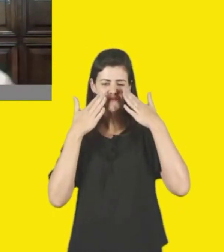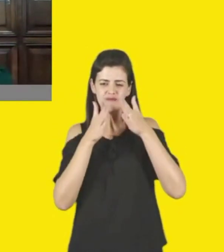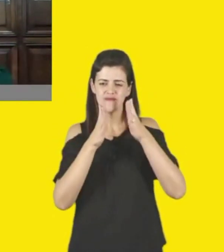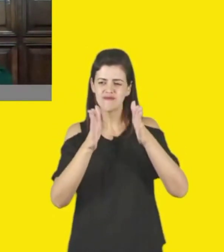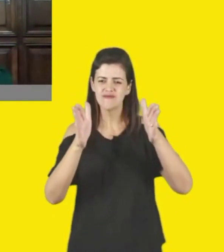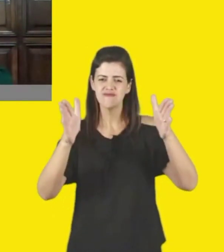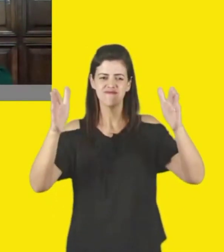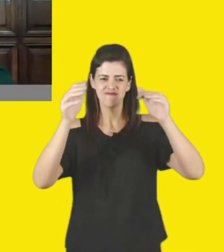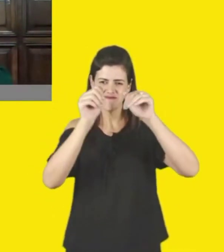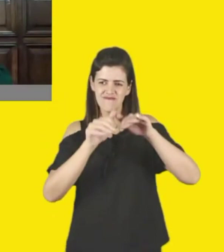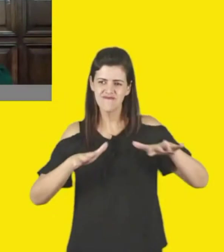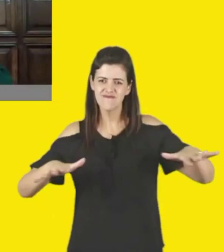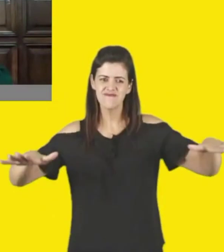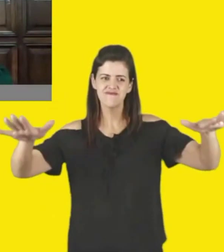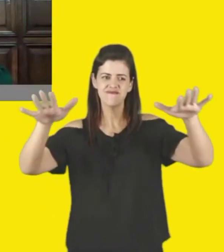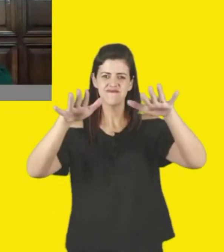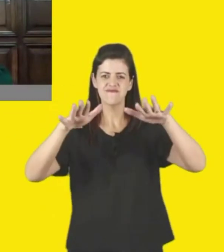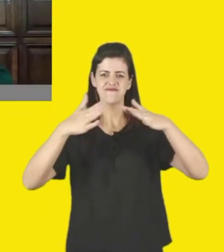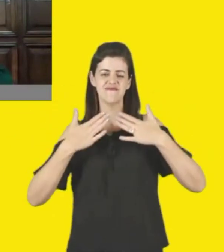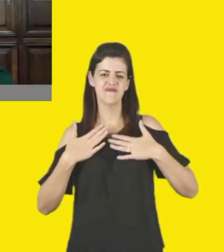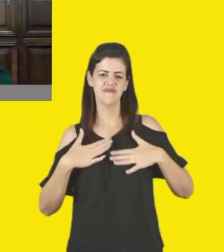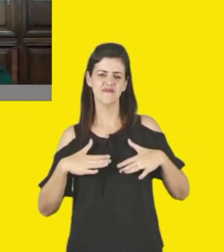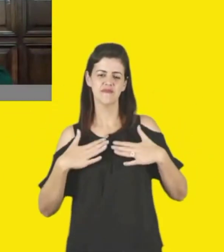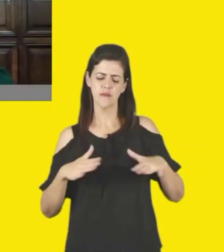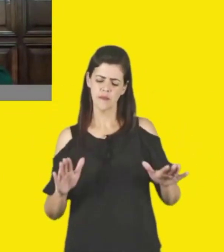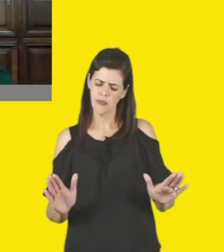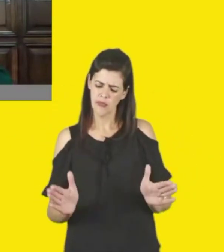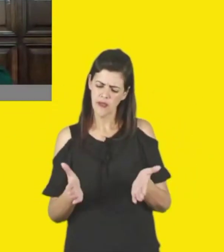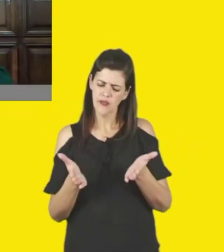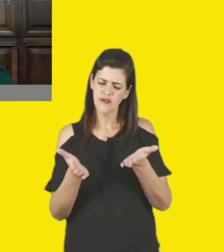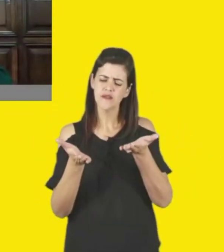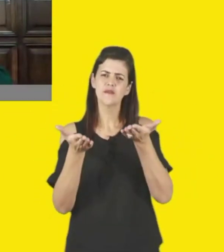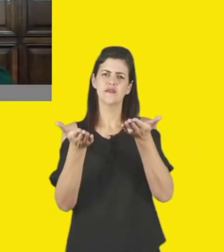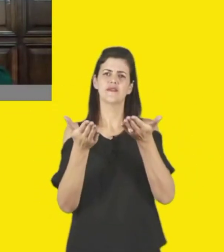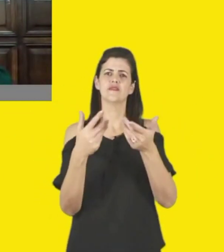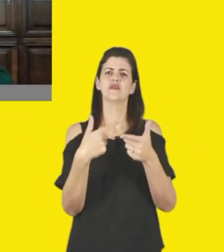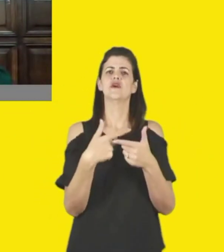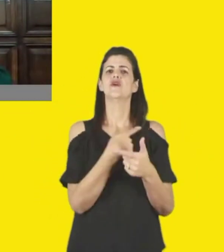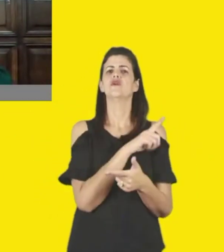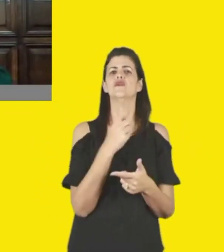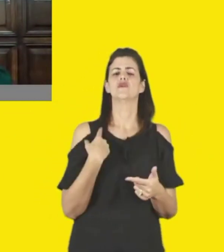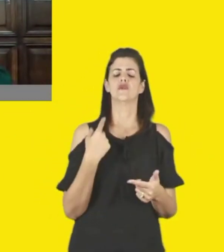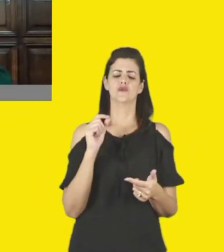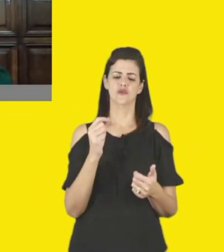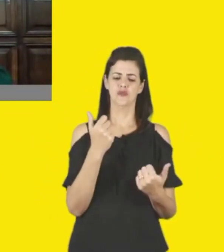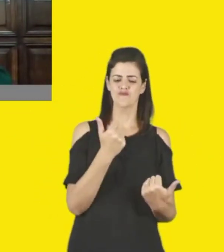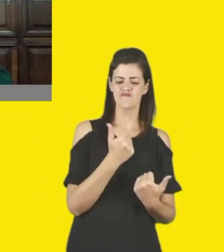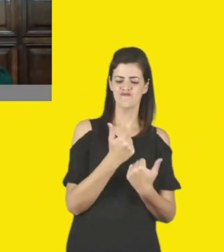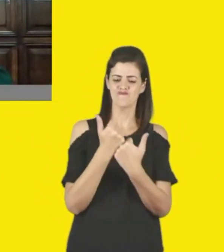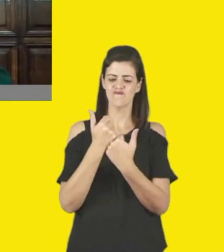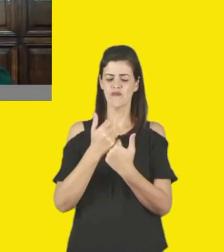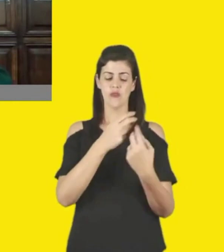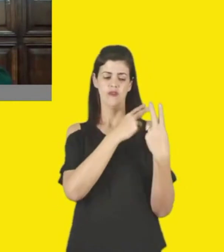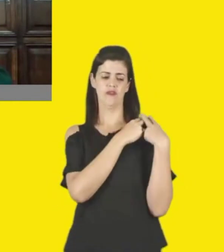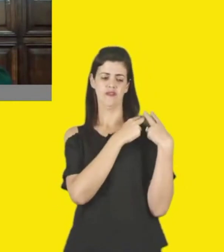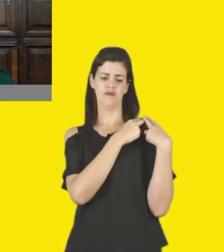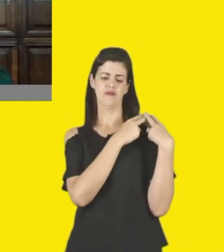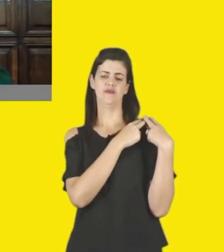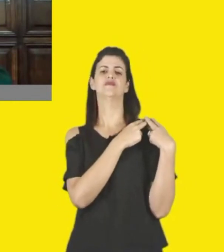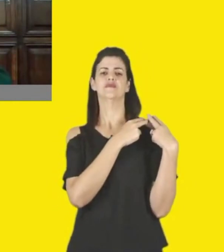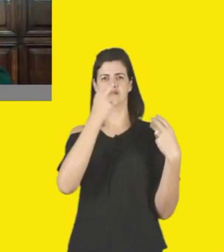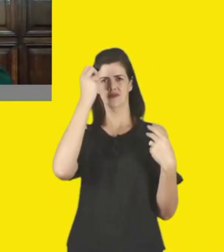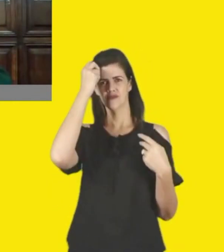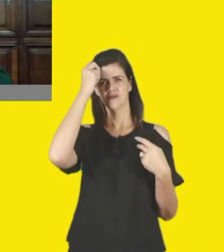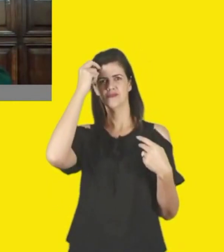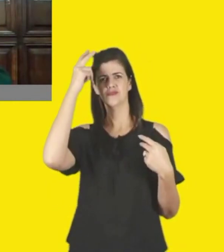perene, e que promove para nós, gestores culturais, nos diversos âmbitos, dentro de